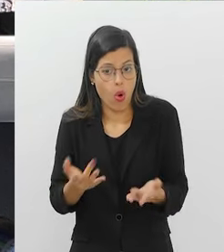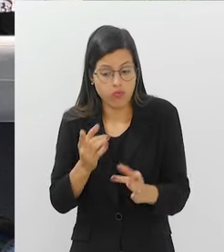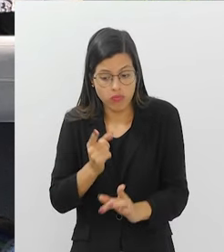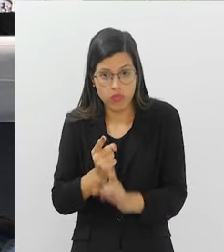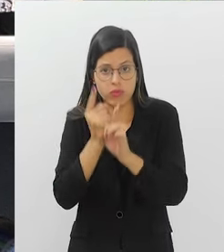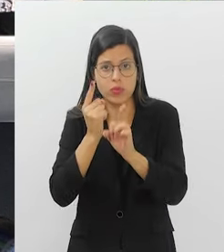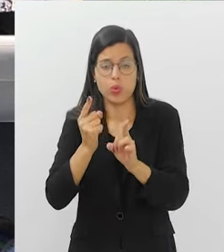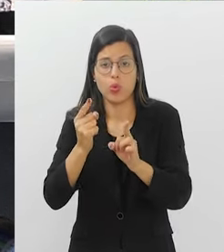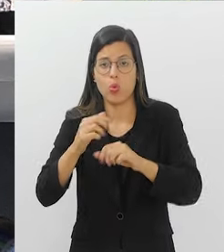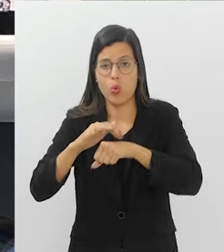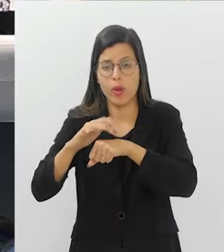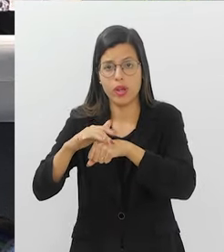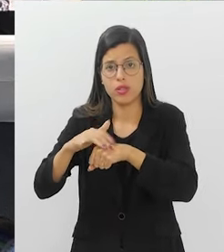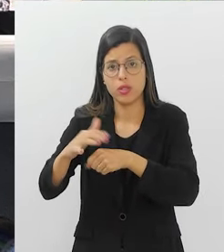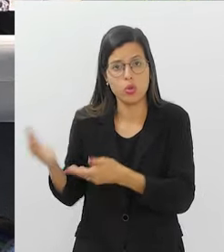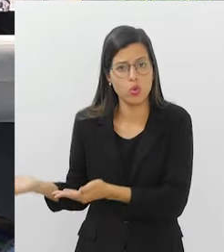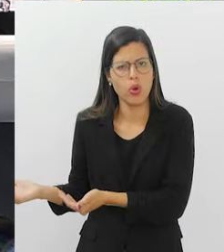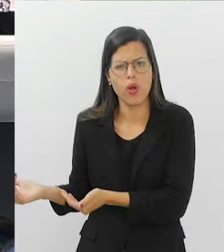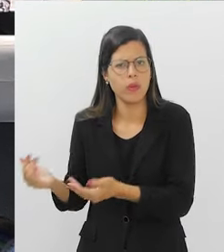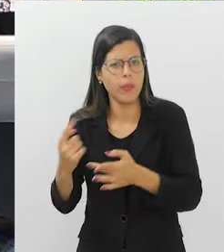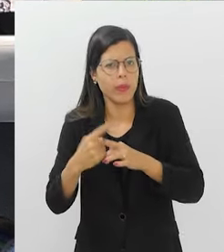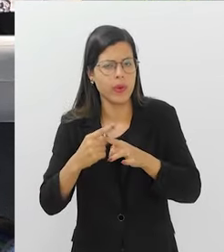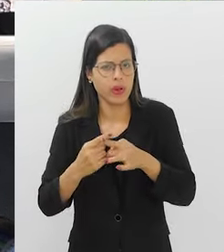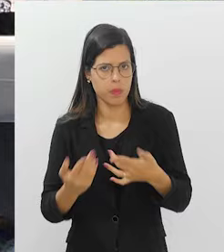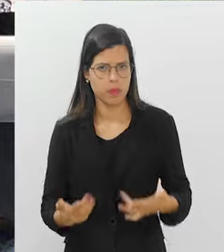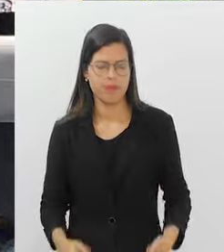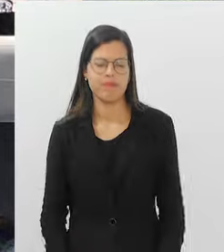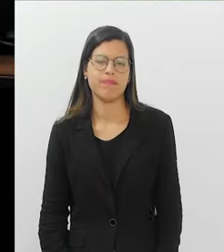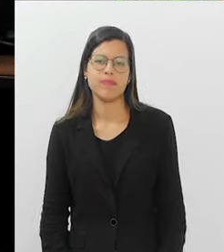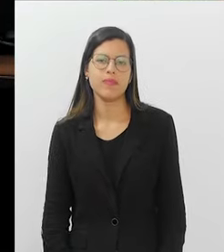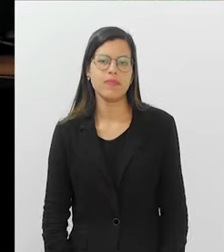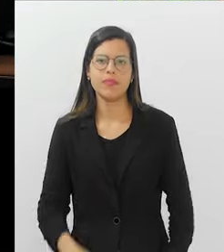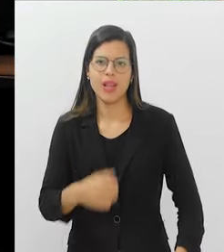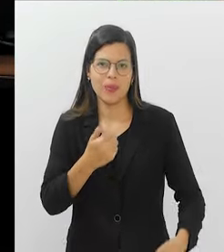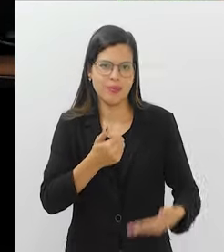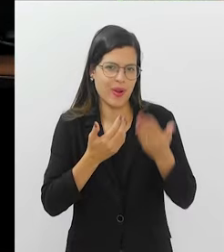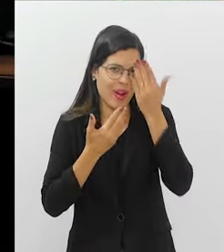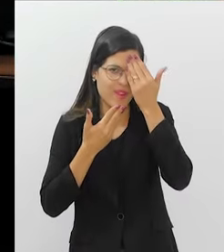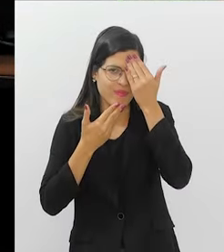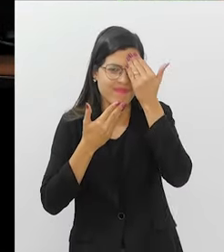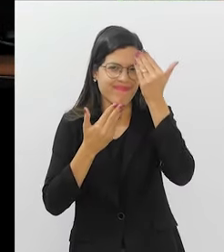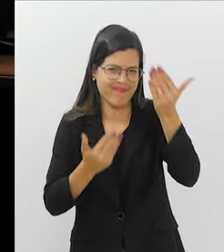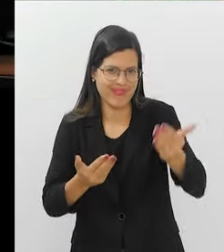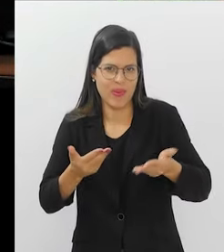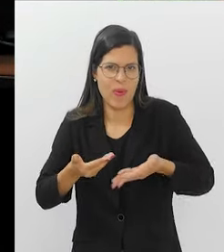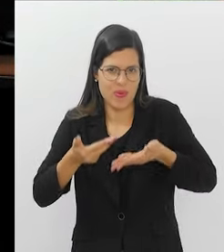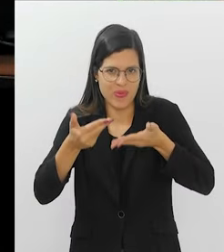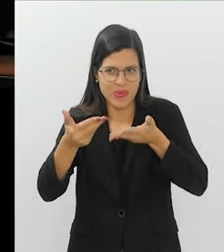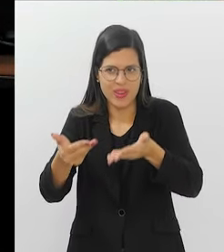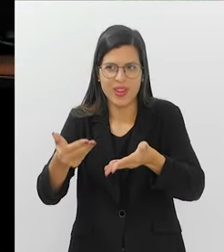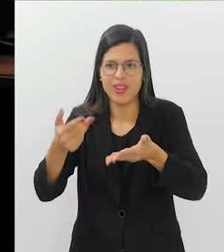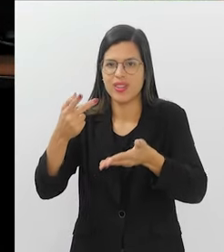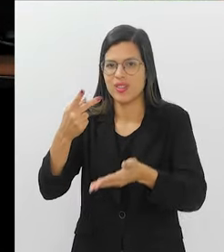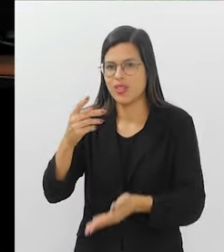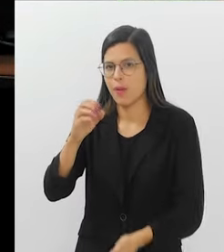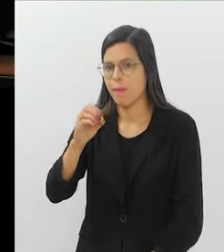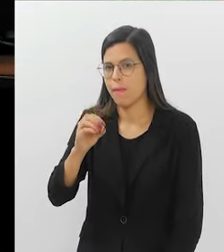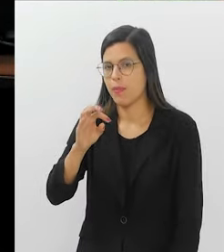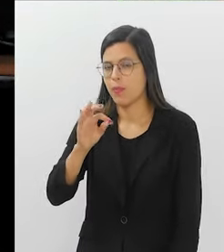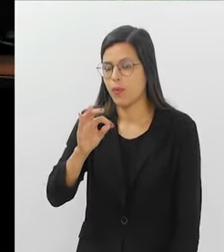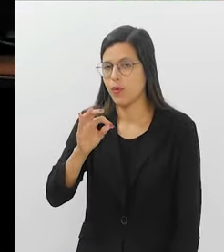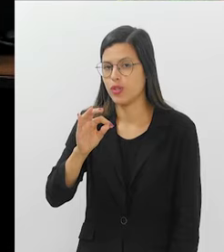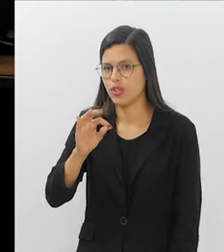descoberto essa doença cada vez mais em jovens. Por que isso acontece? Primeiramente, agradeço o convite, a